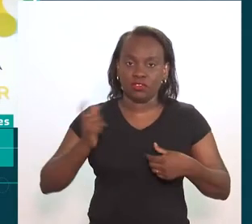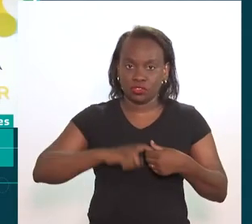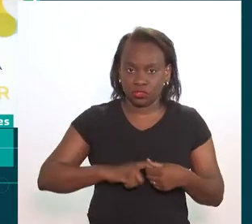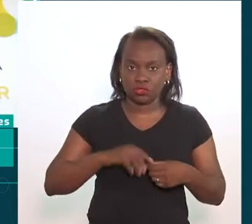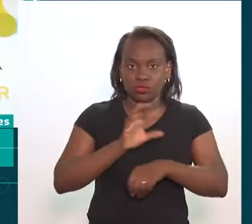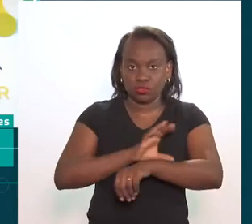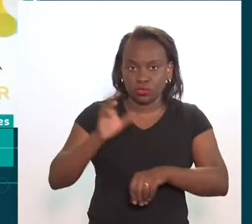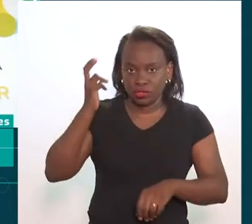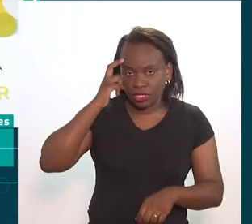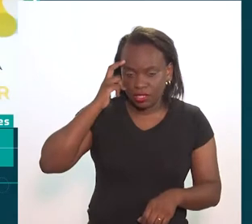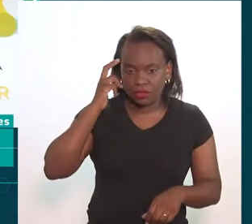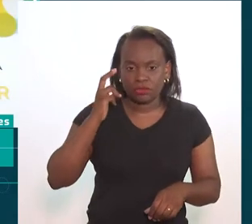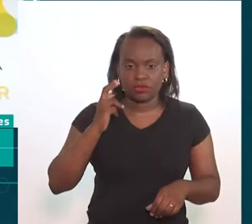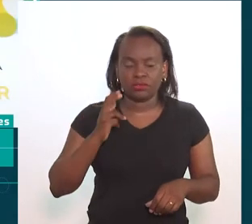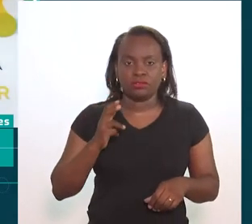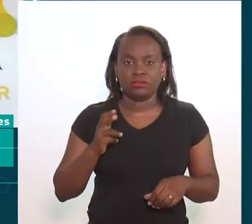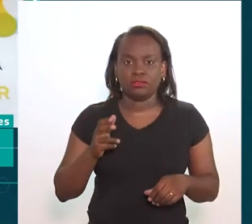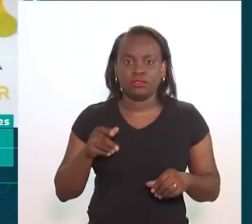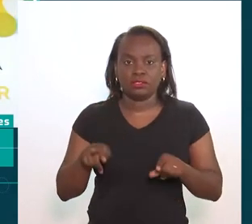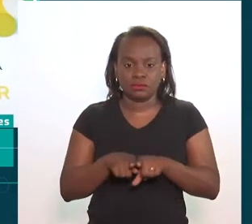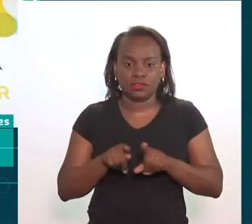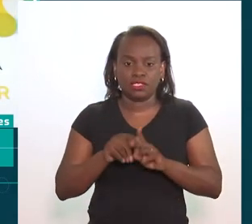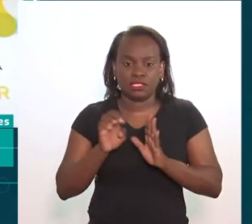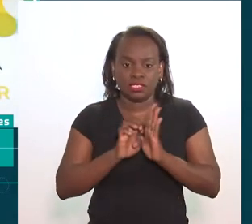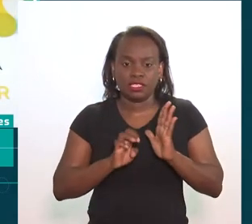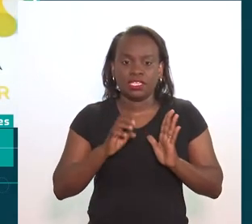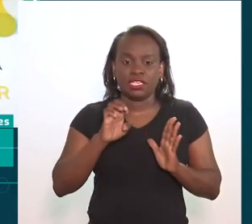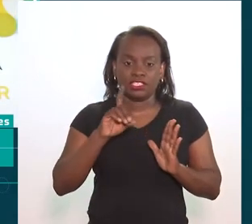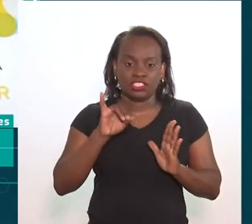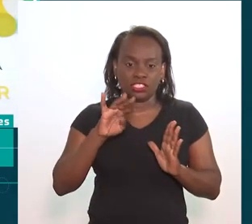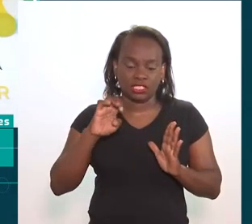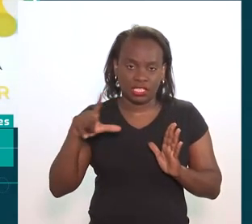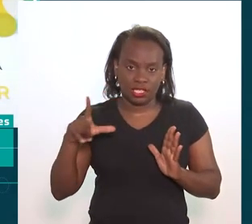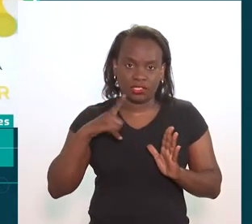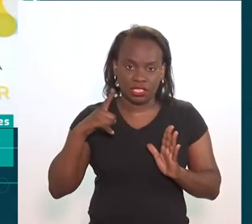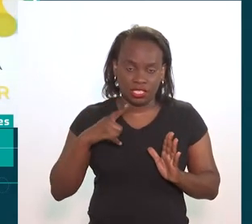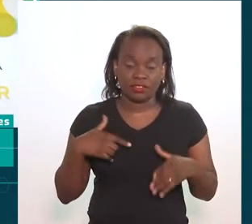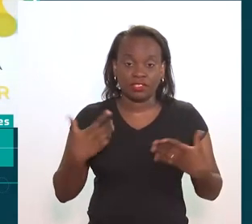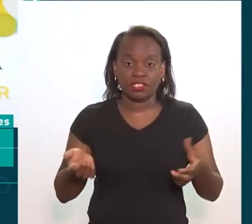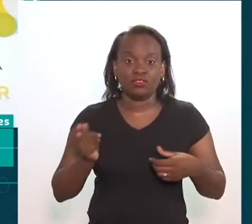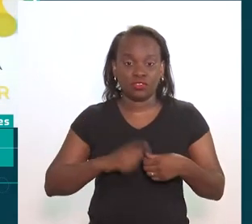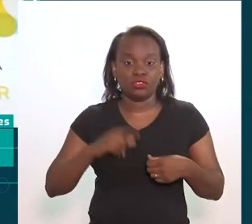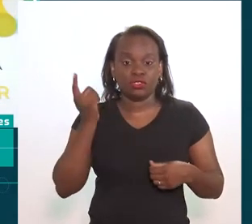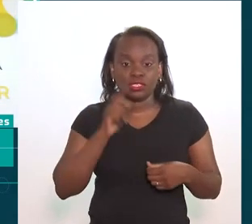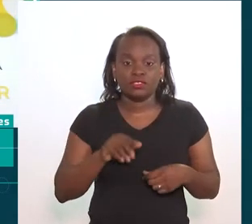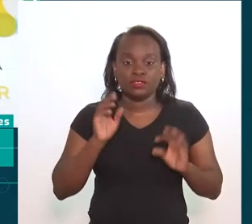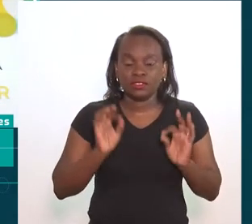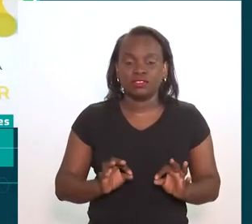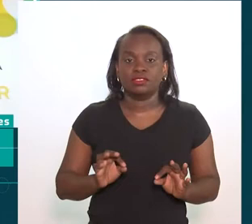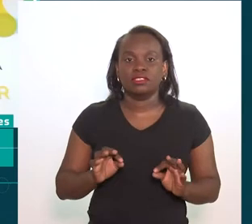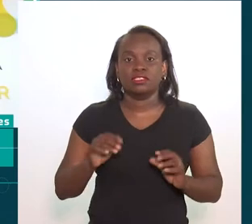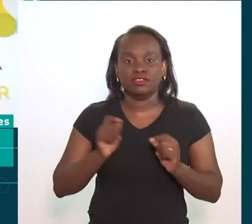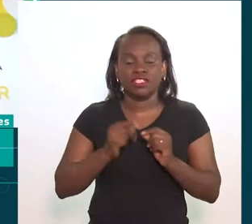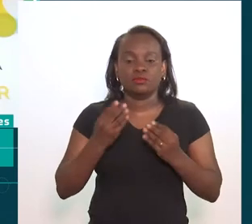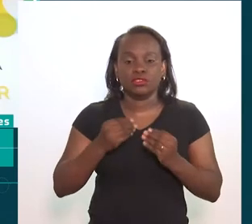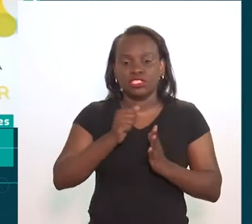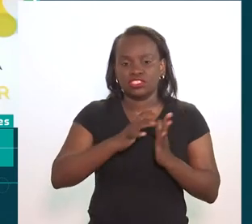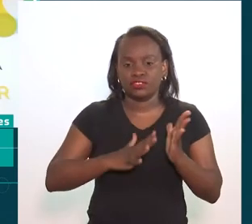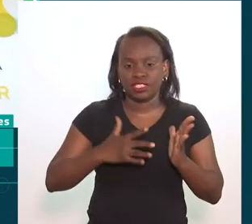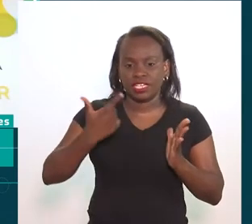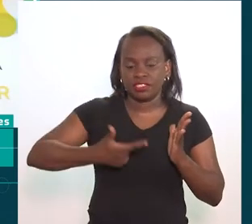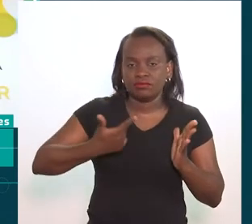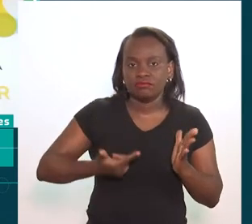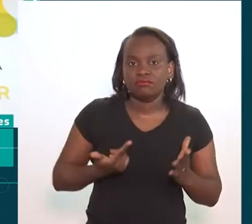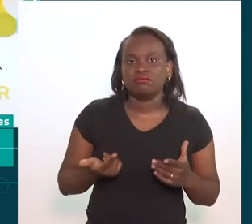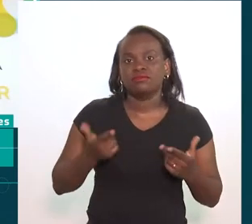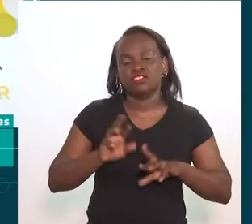agora um trabalho, né? Uma retomada cultural, que é até mesmo o edital, retomada cultural. E, realmente, essa retomada. A gente